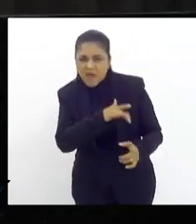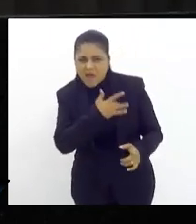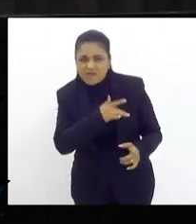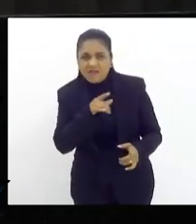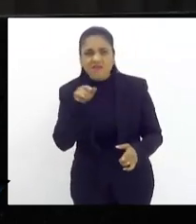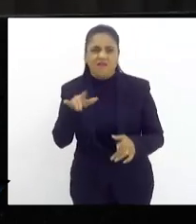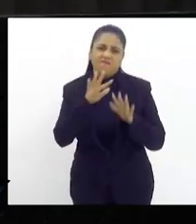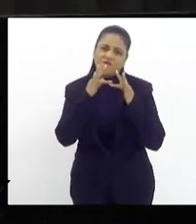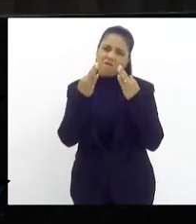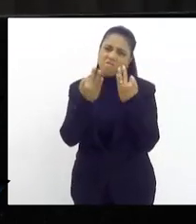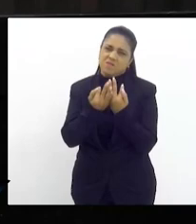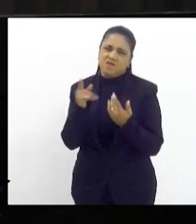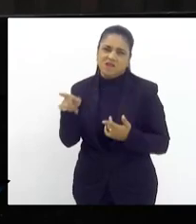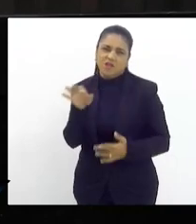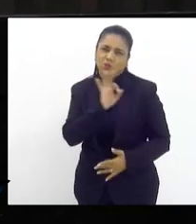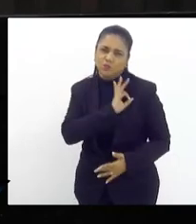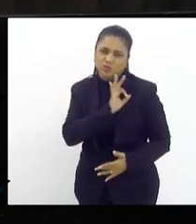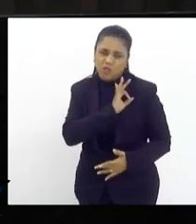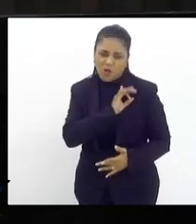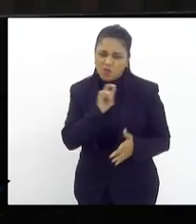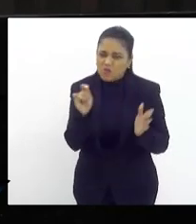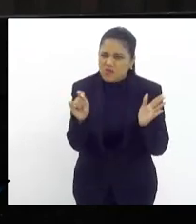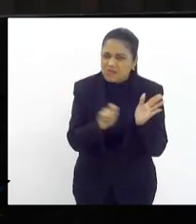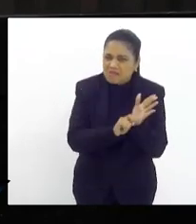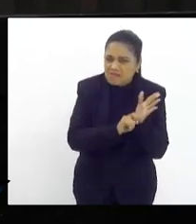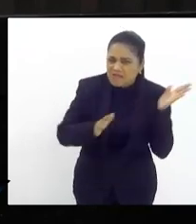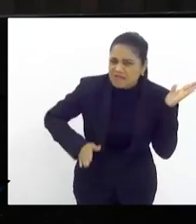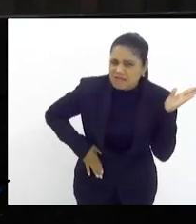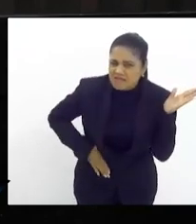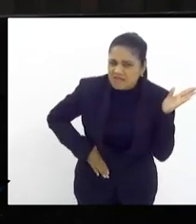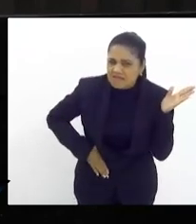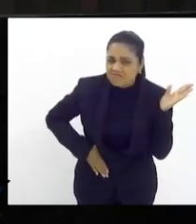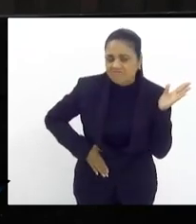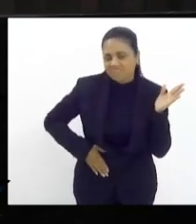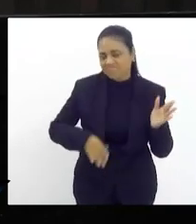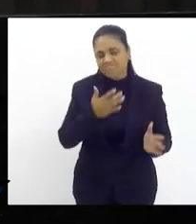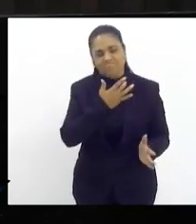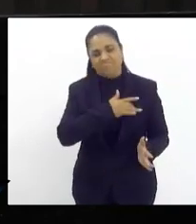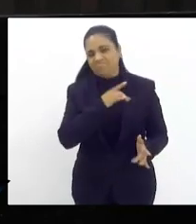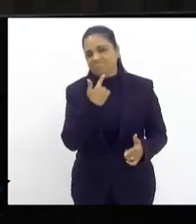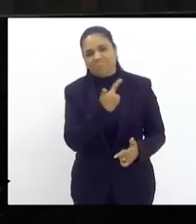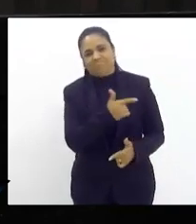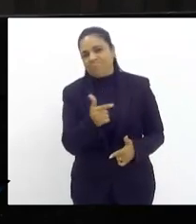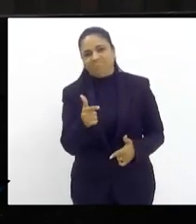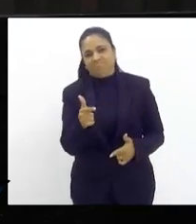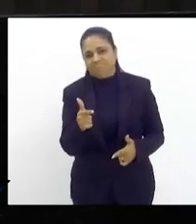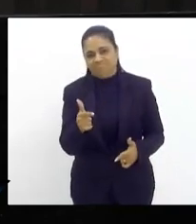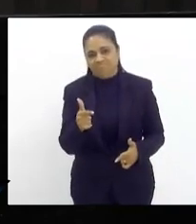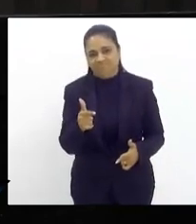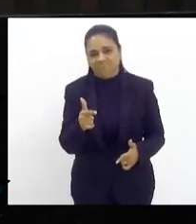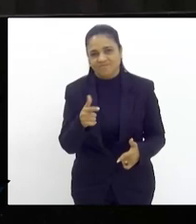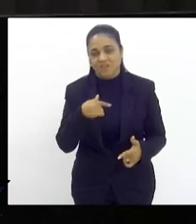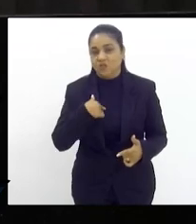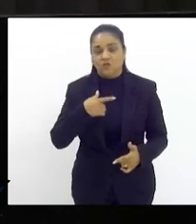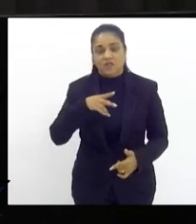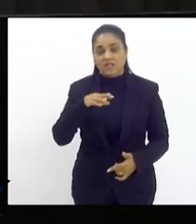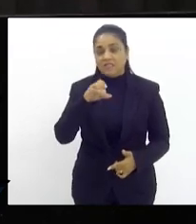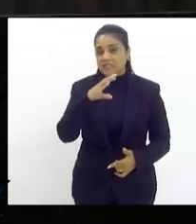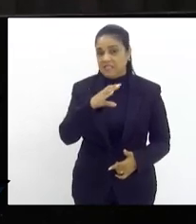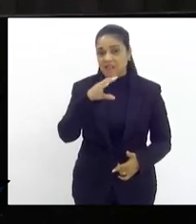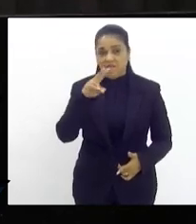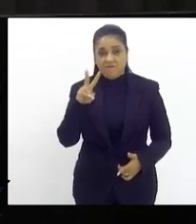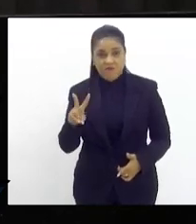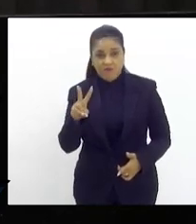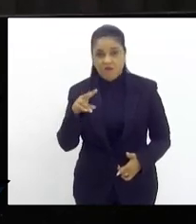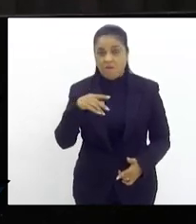traficantes não e quem viu o meu trabalho sabe como eu faço não tem CV não tem TCP e